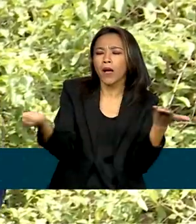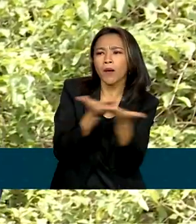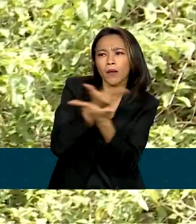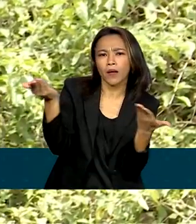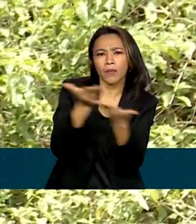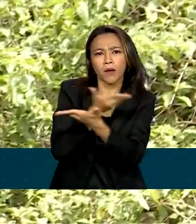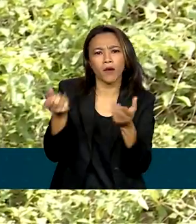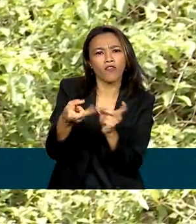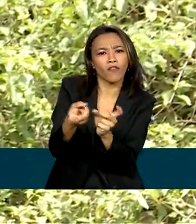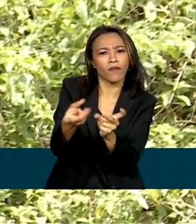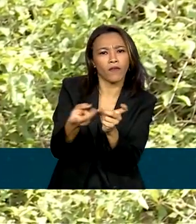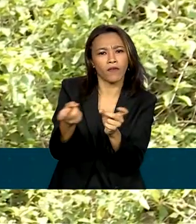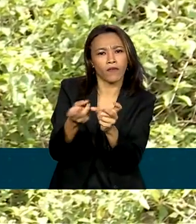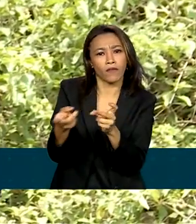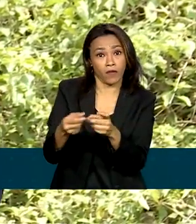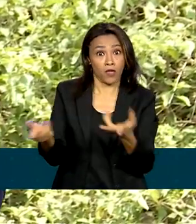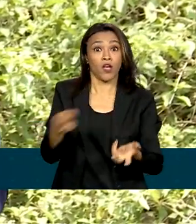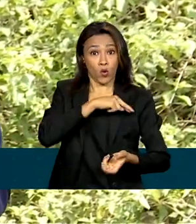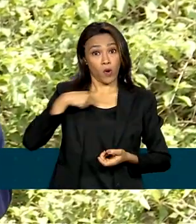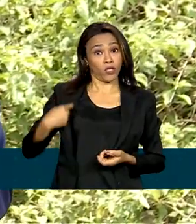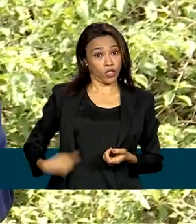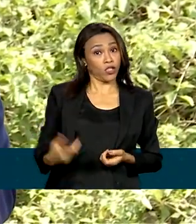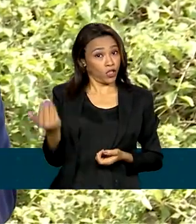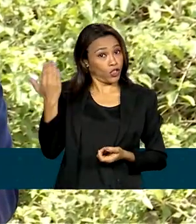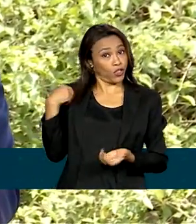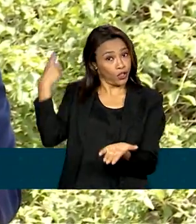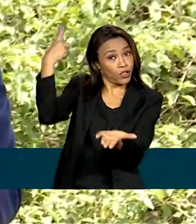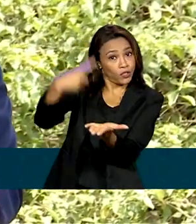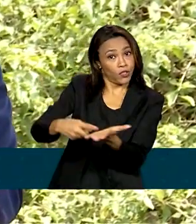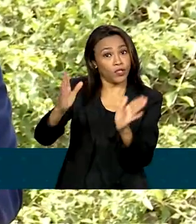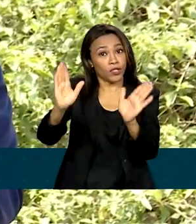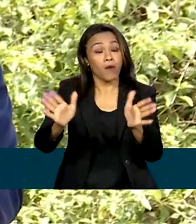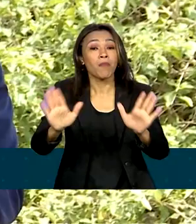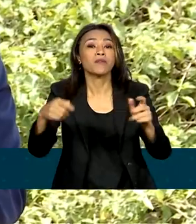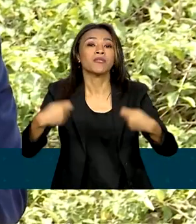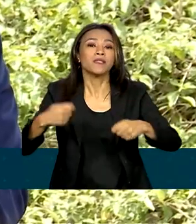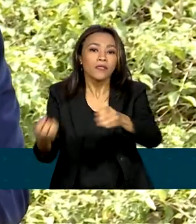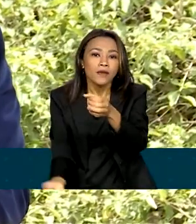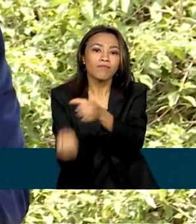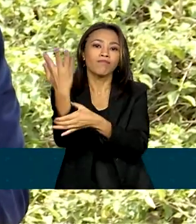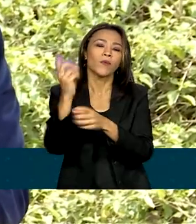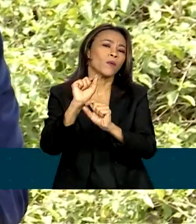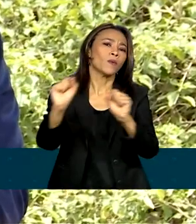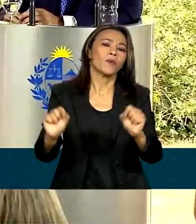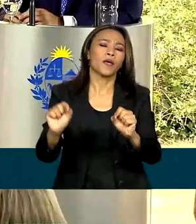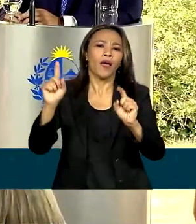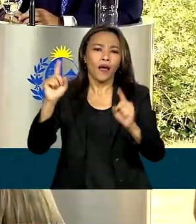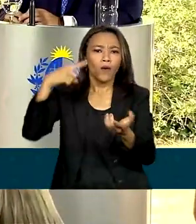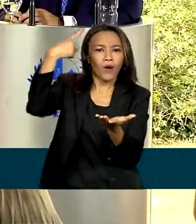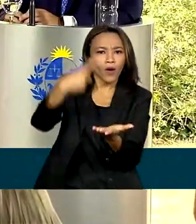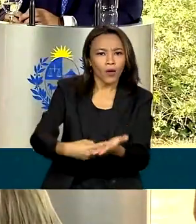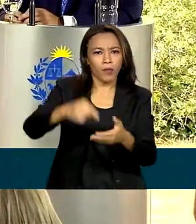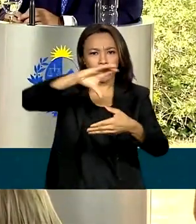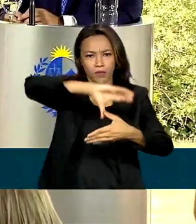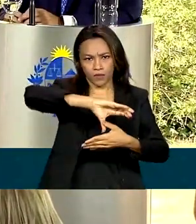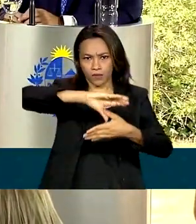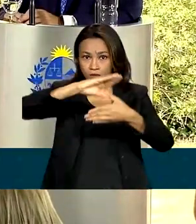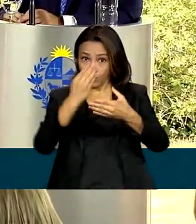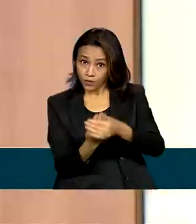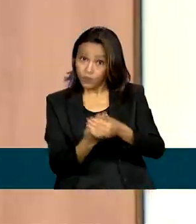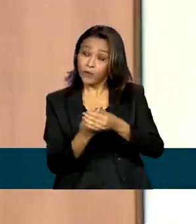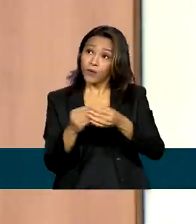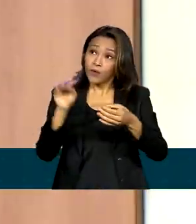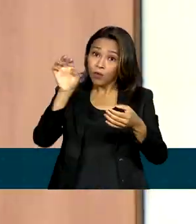e também de um acordo já negociado, mas que ainda precisa ser implantado, que é o acordo do Mercosul com a União